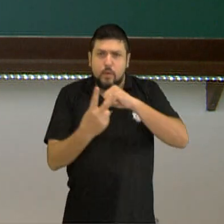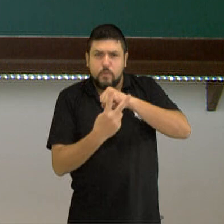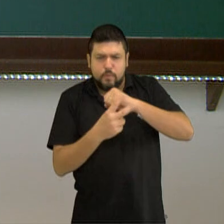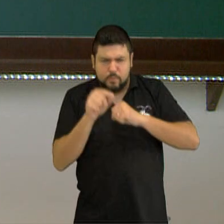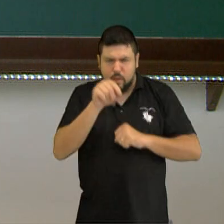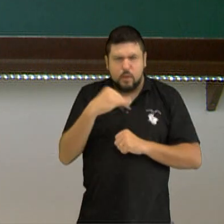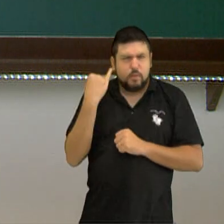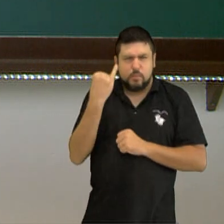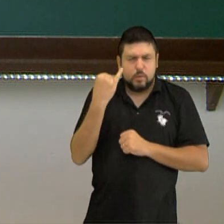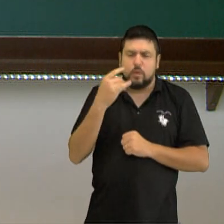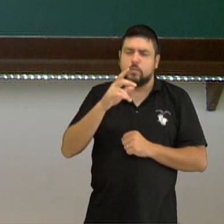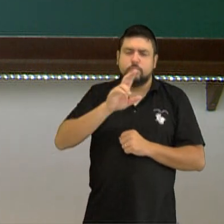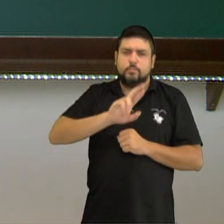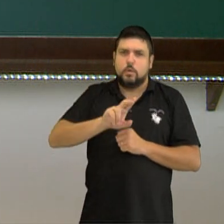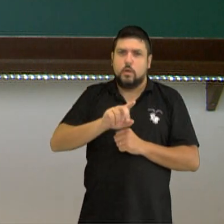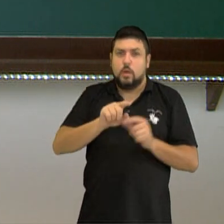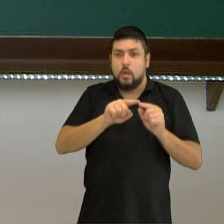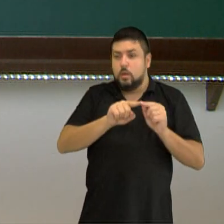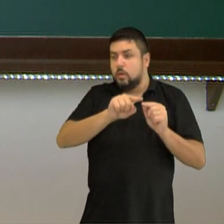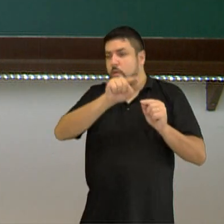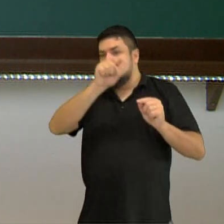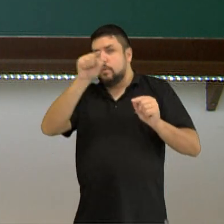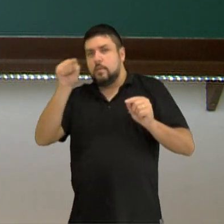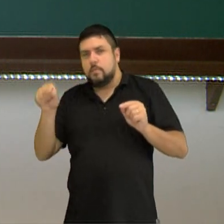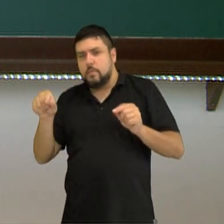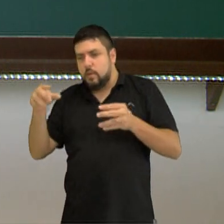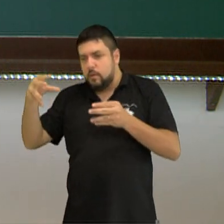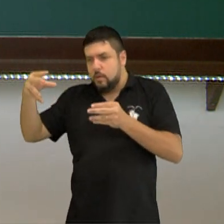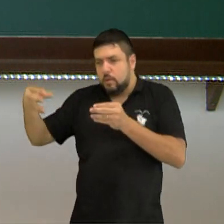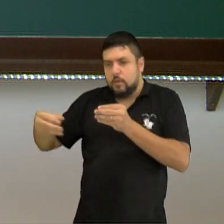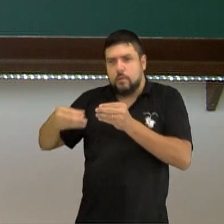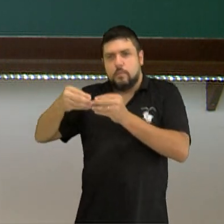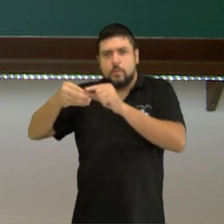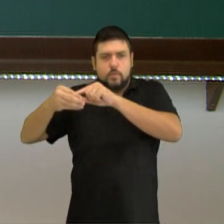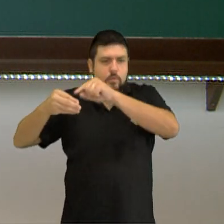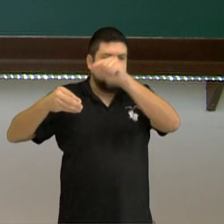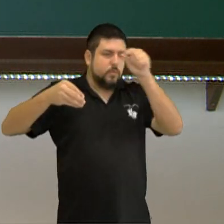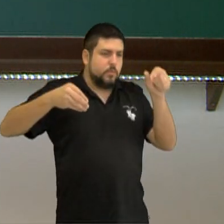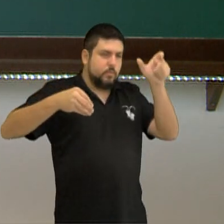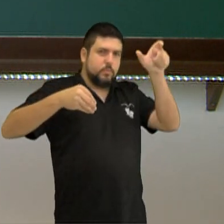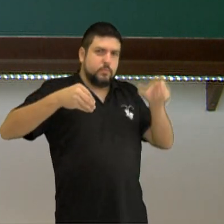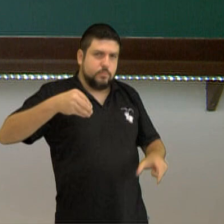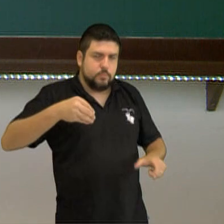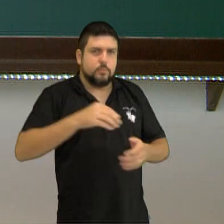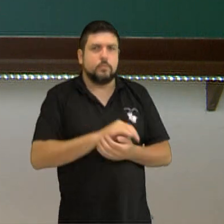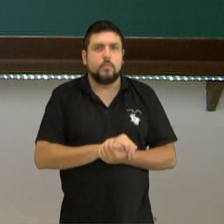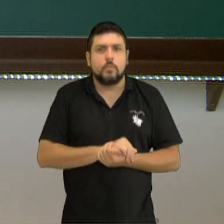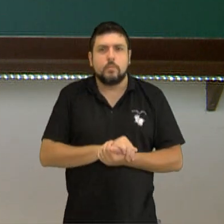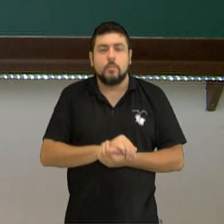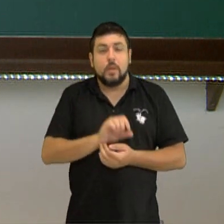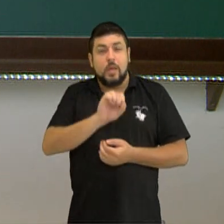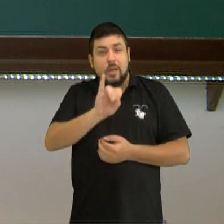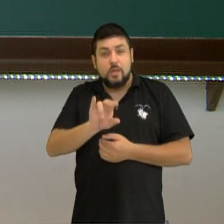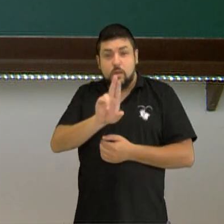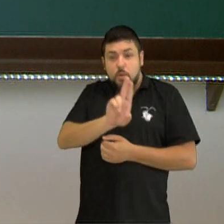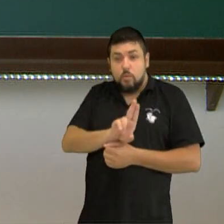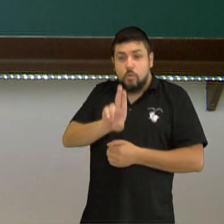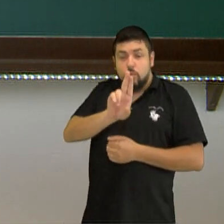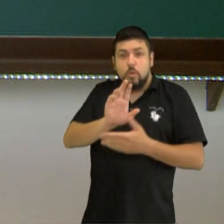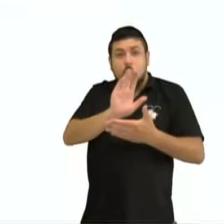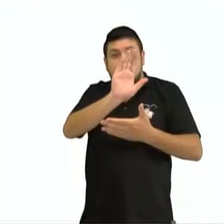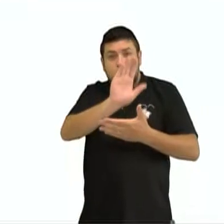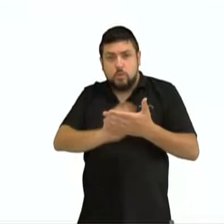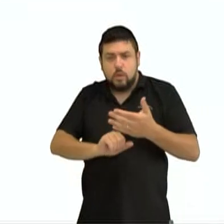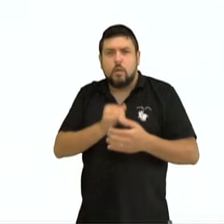O mais importante é outra parte chamada de predicativo do sujeito. No primeiro, se eu tirar o usar, como por exemplo,